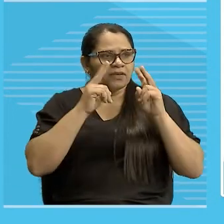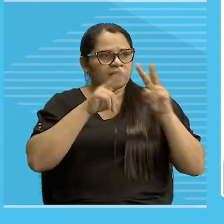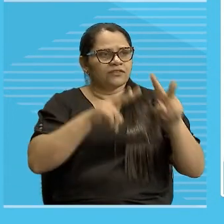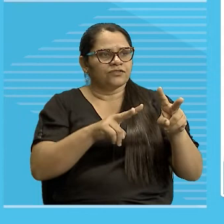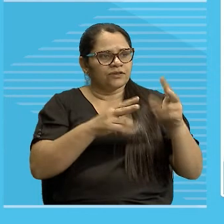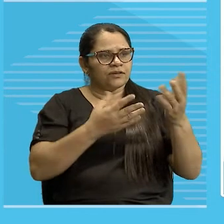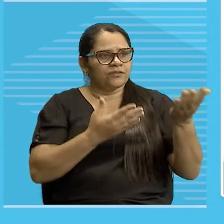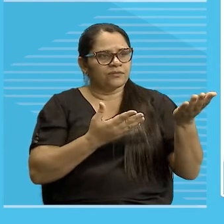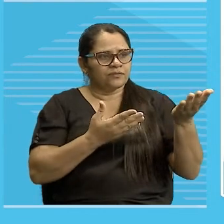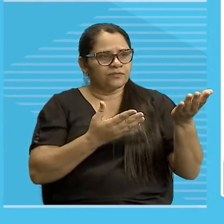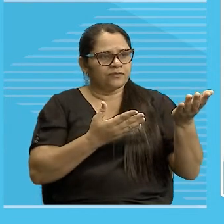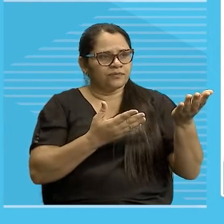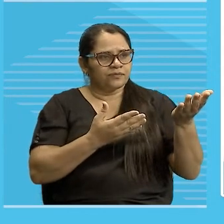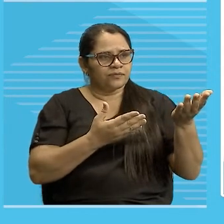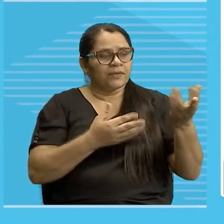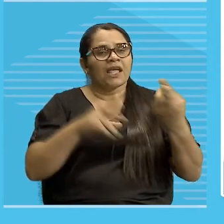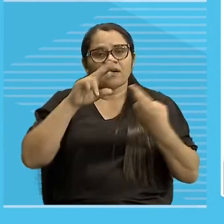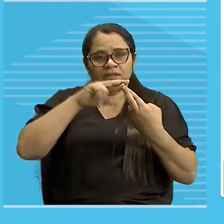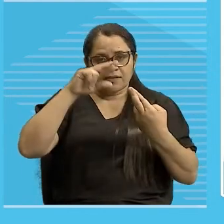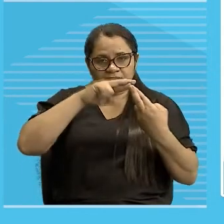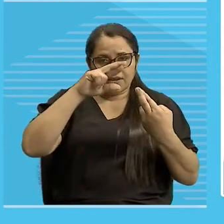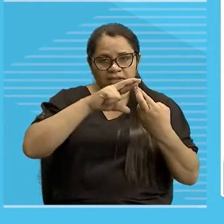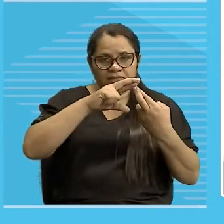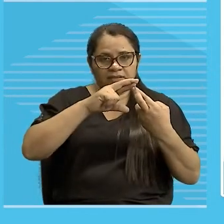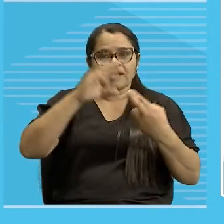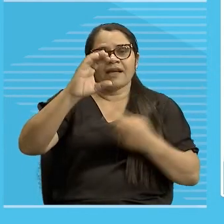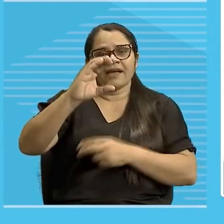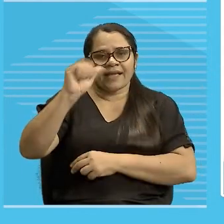tá bom? Isso aqui é referência catafórica,